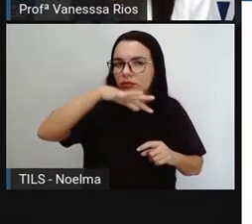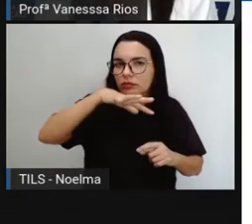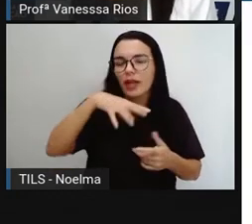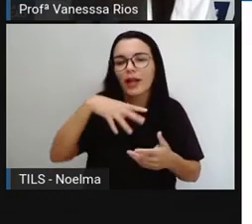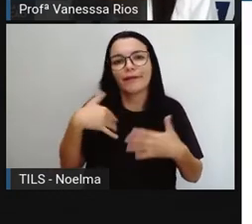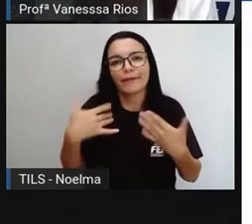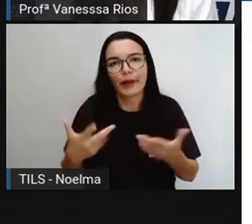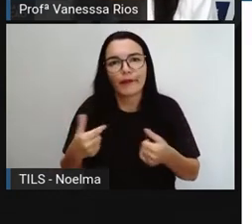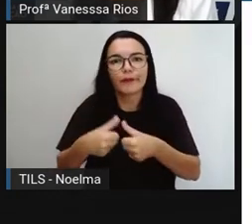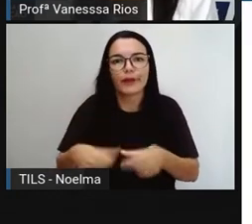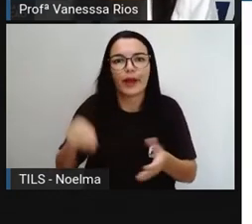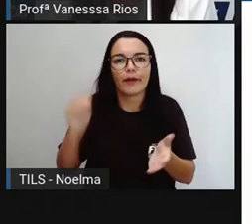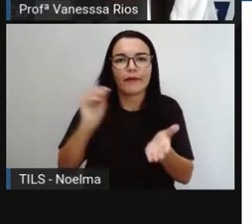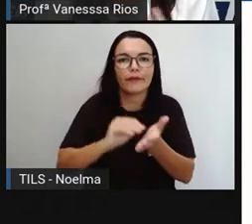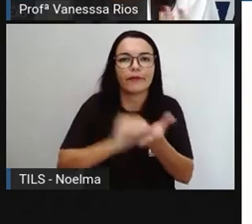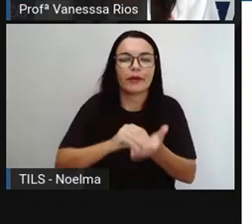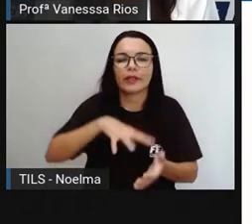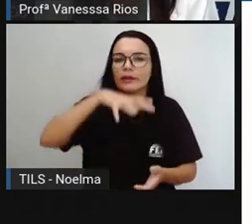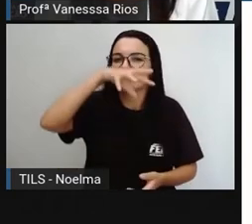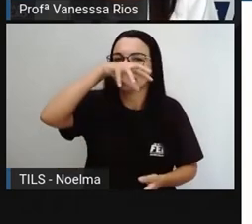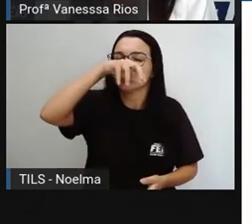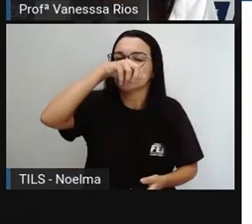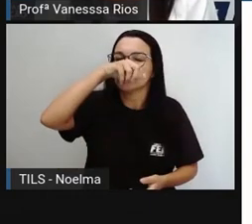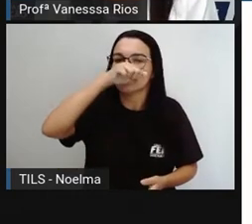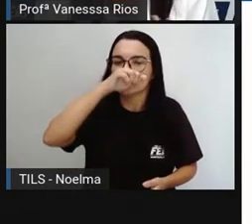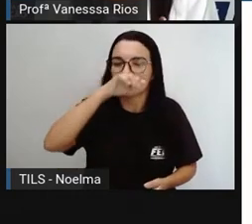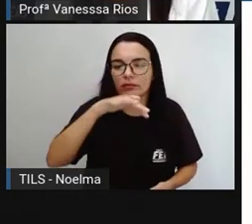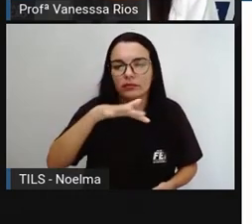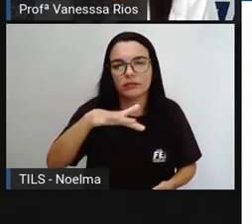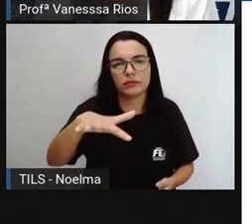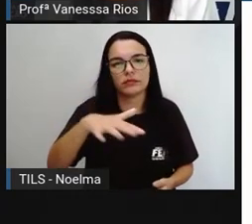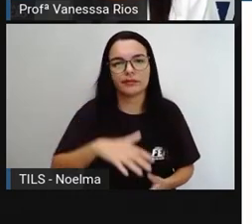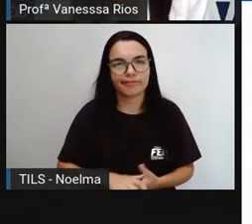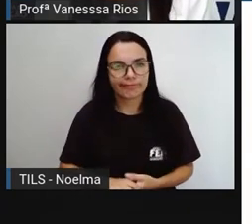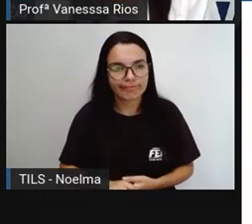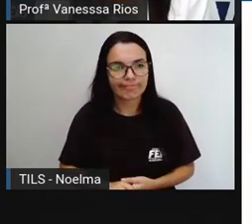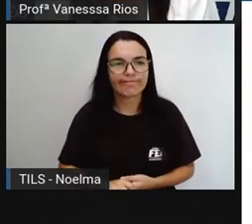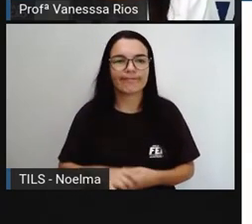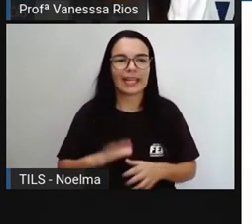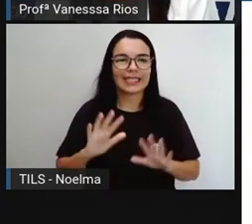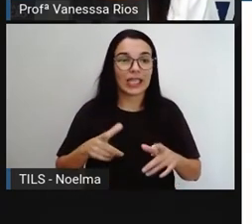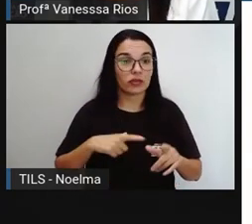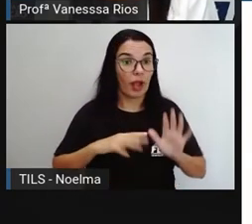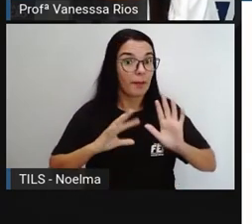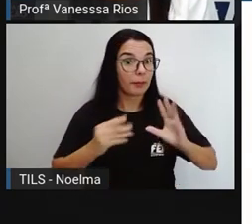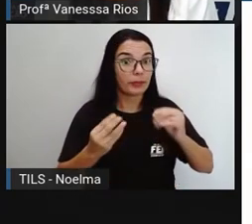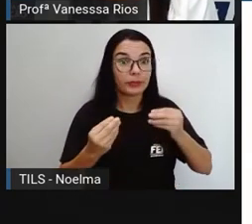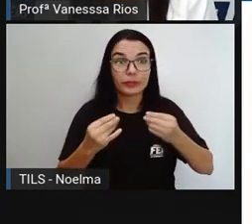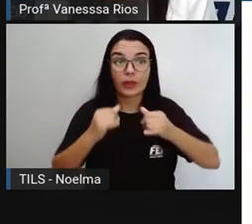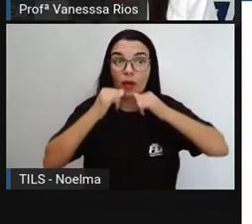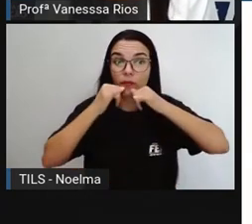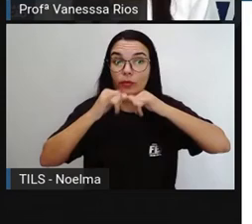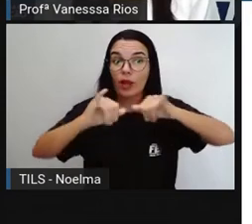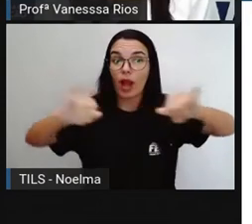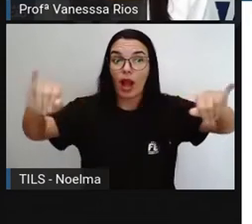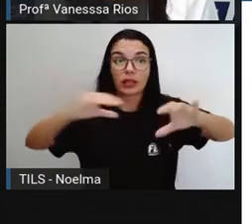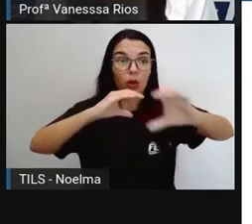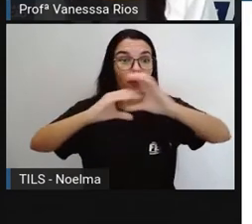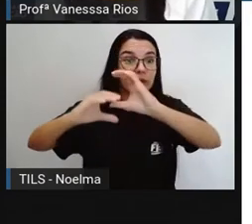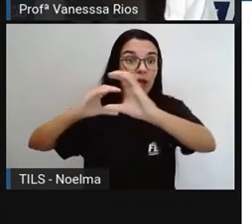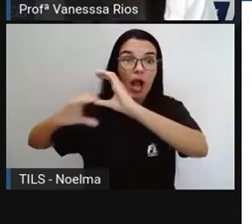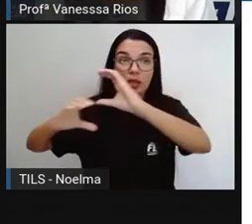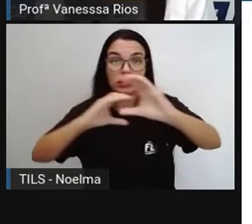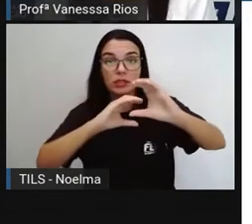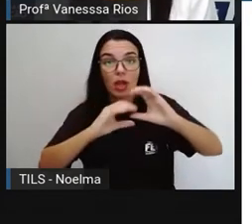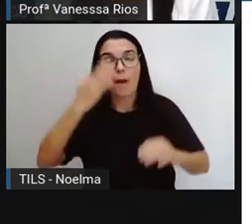E aí a gente já observou e tem visto isso de forma muito divulgada, né? Nos meios de comunicação que os principais